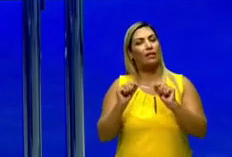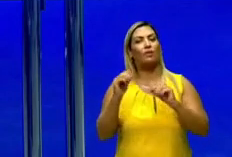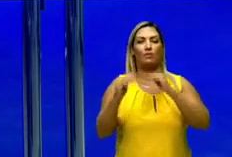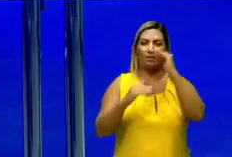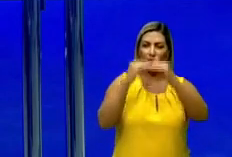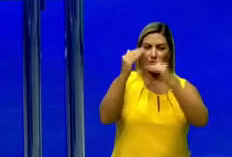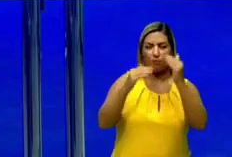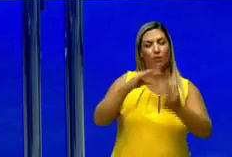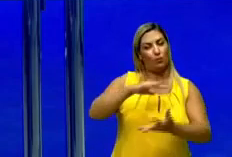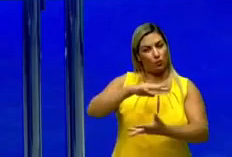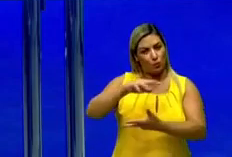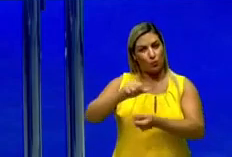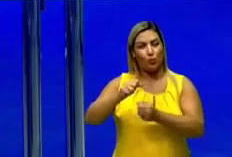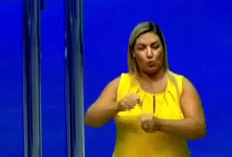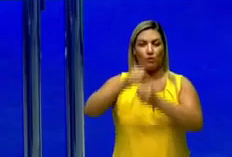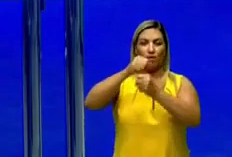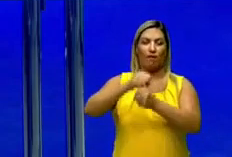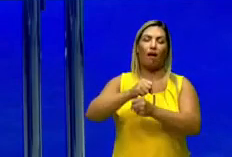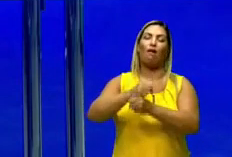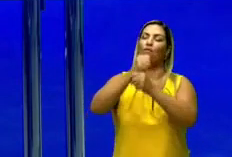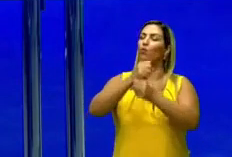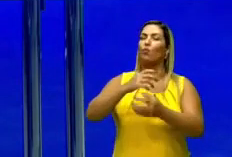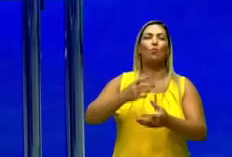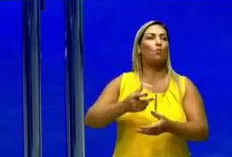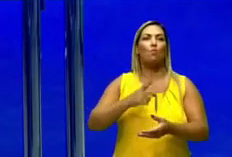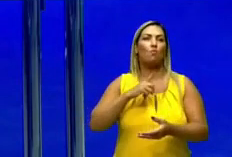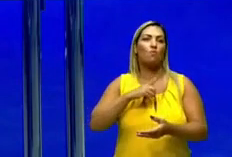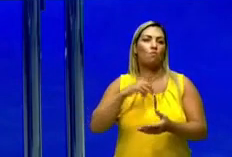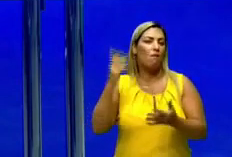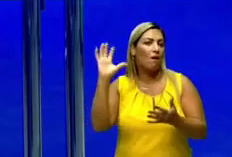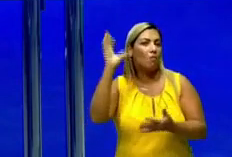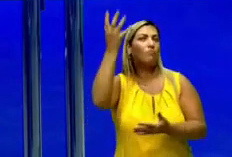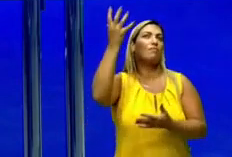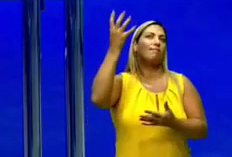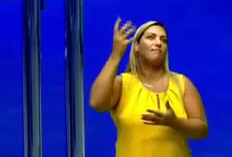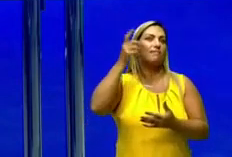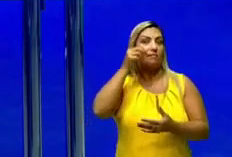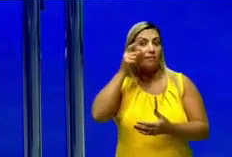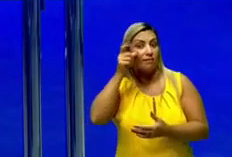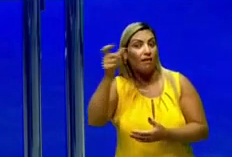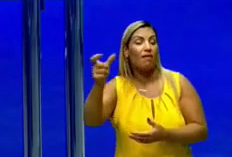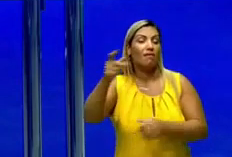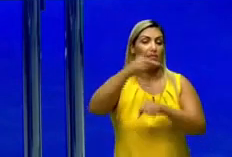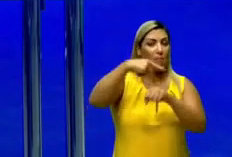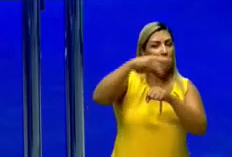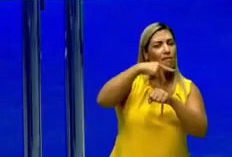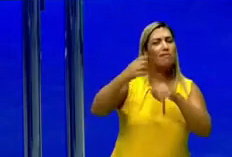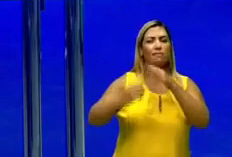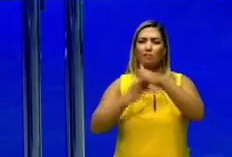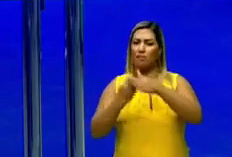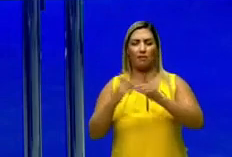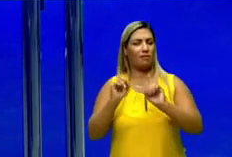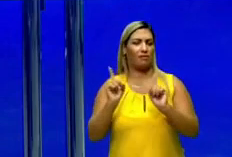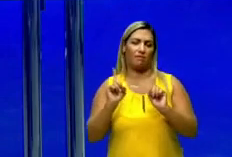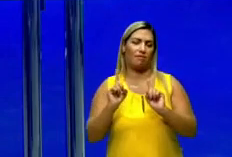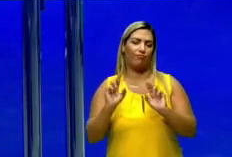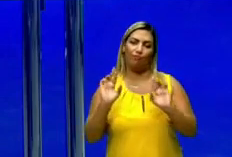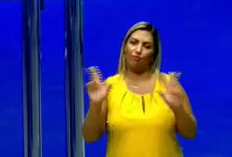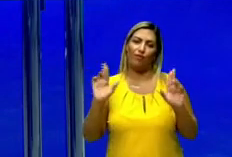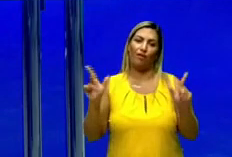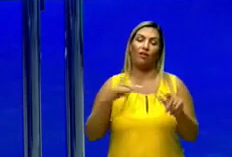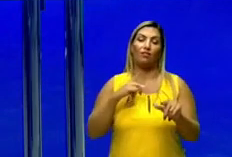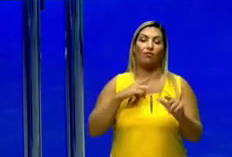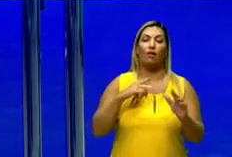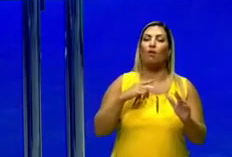desenvolvimento sustentável, ele não vai acontecer justamente por conta do interesse de países ou de empresas. Então a